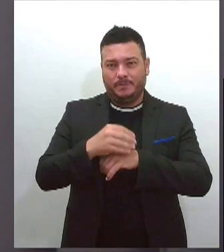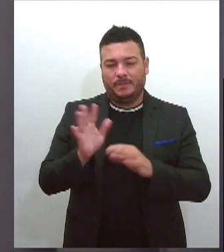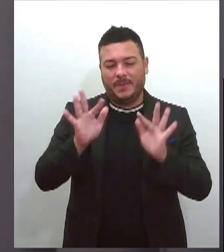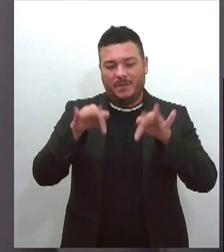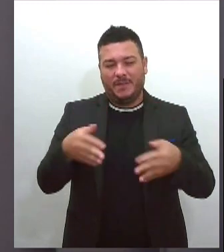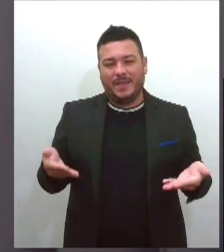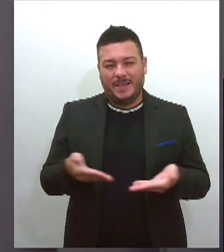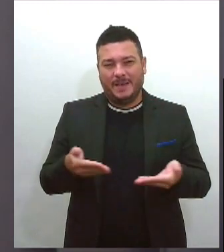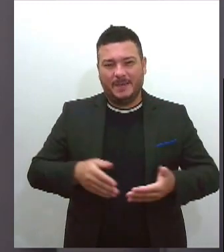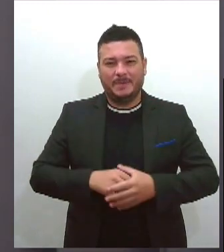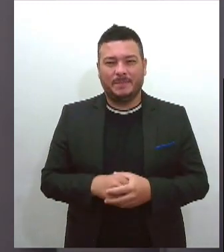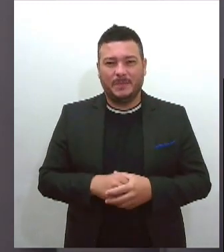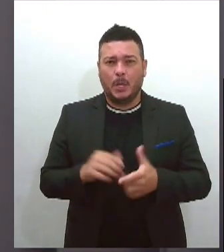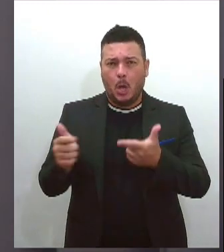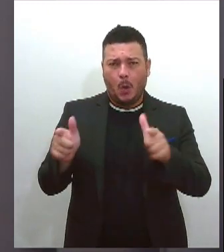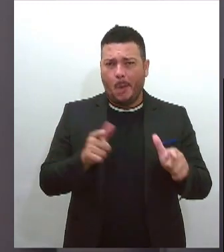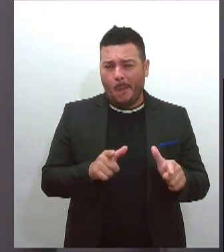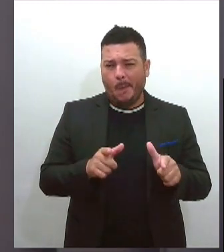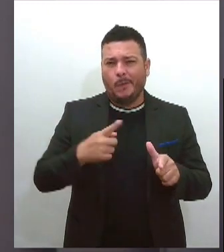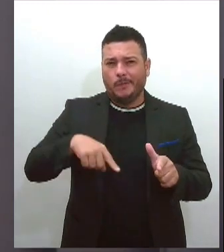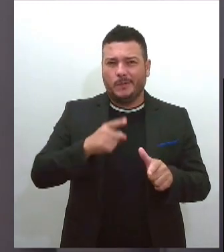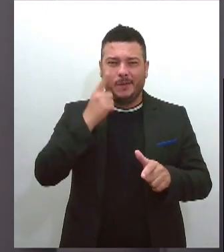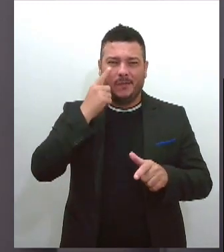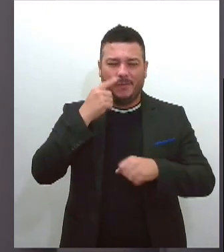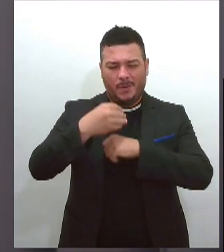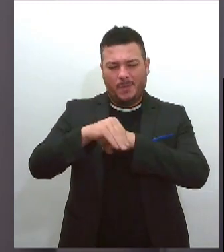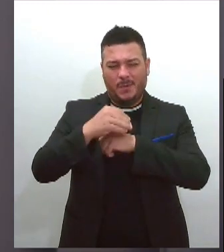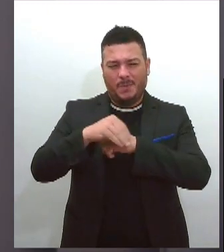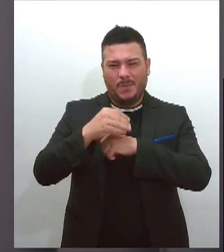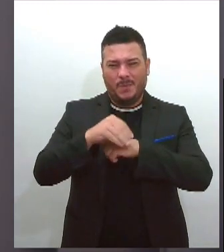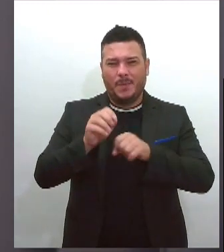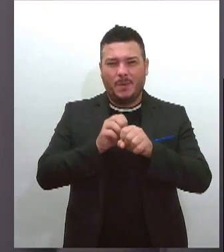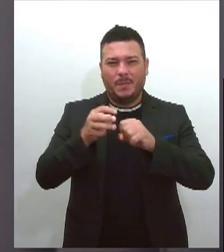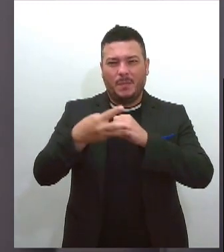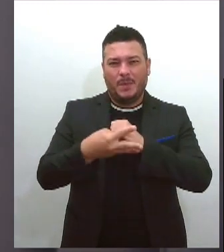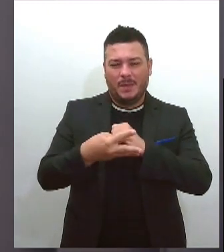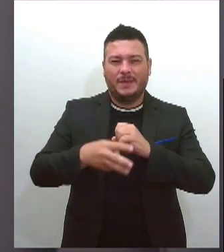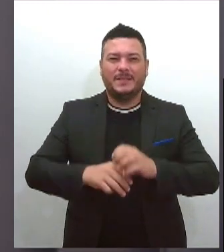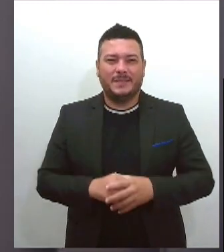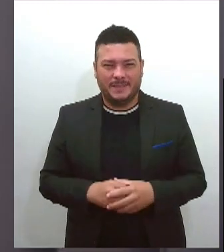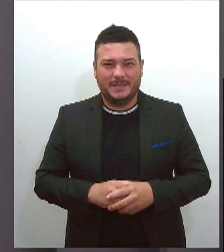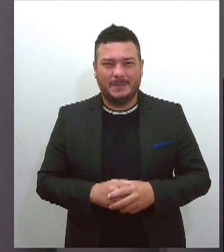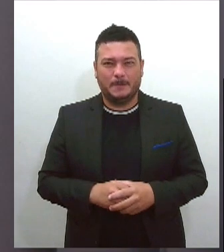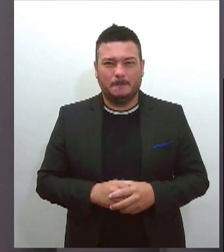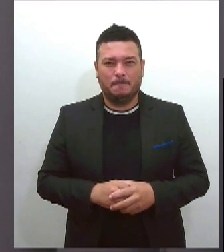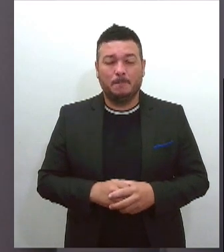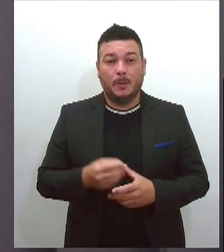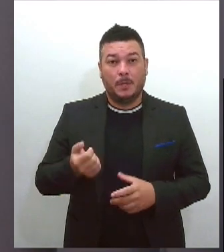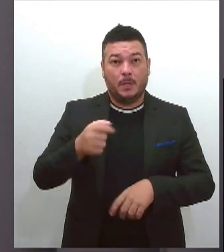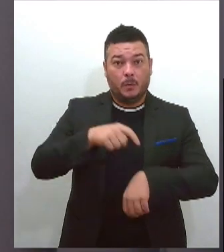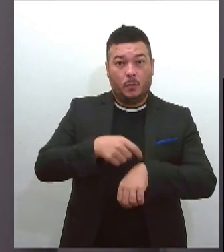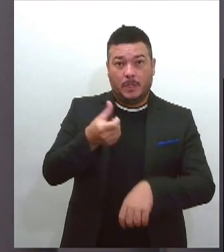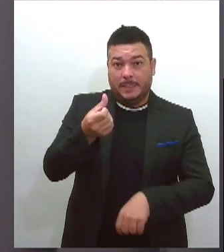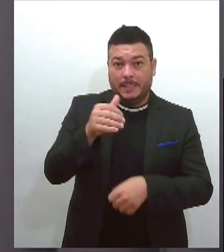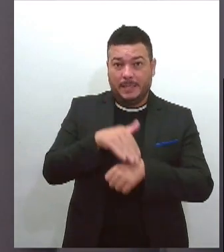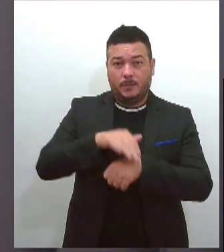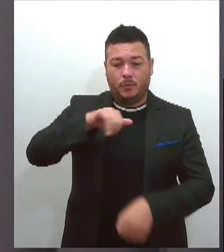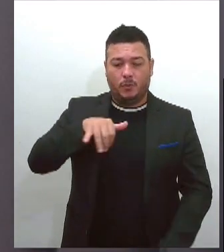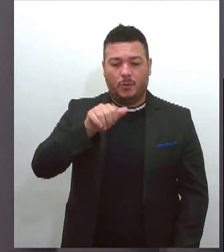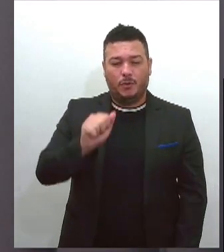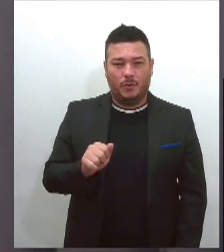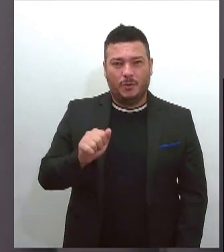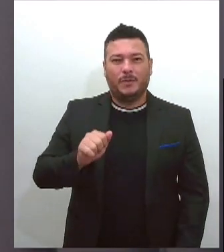Mais notícias você acompanha daqui a pouco no boletim da Agência de Notícias Alesi, às 18h, no Jornal da Alesi com a Sival Gomes.